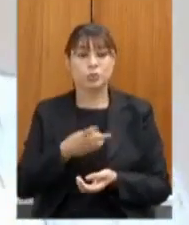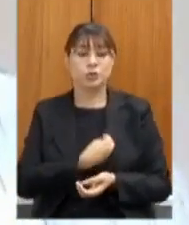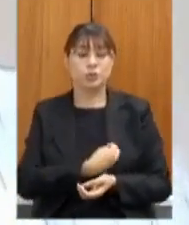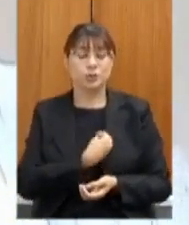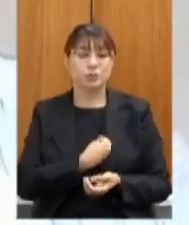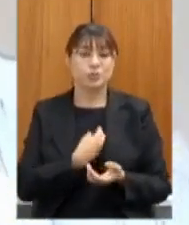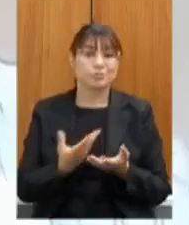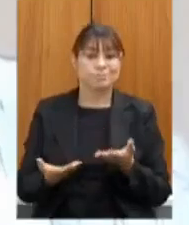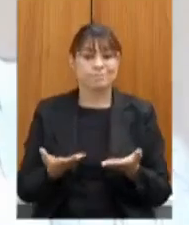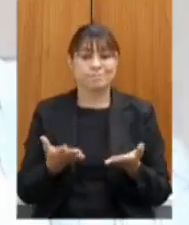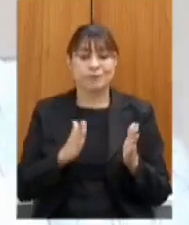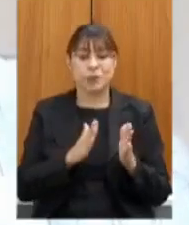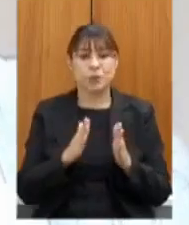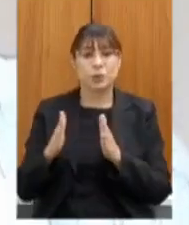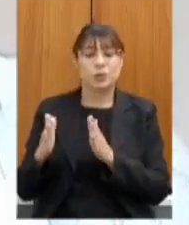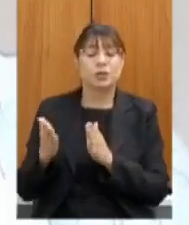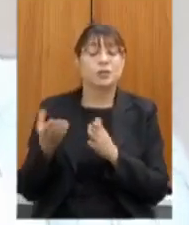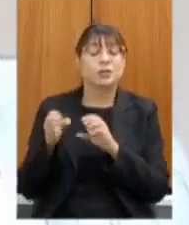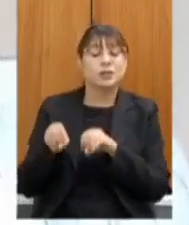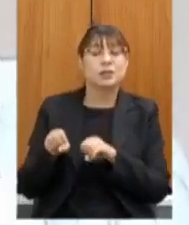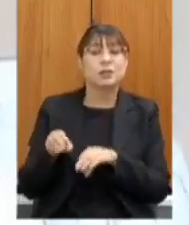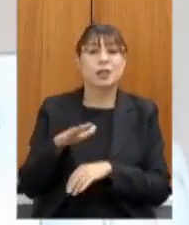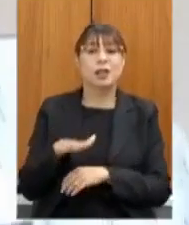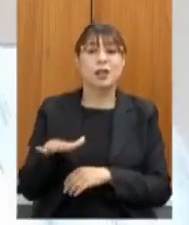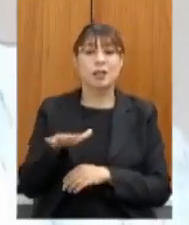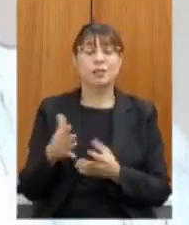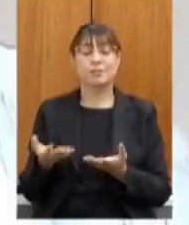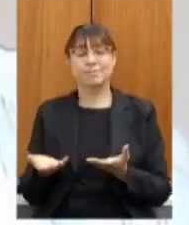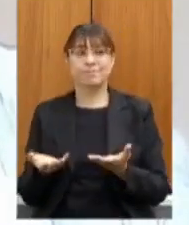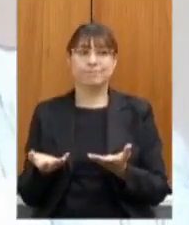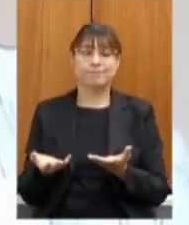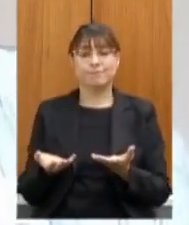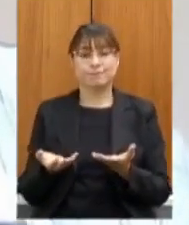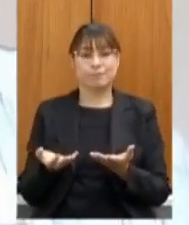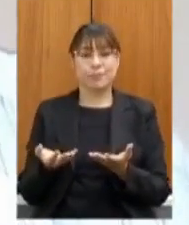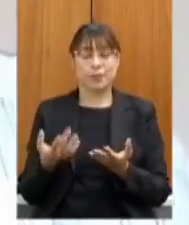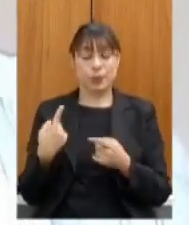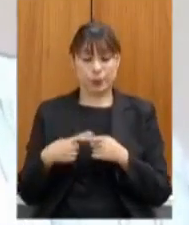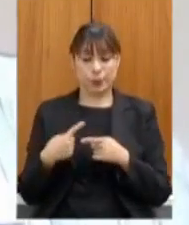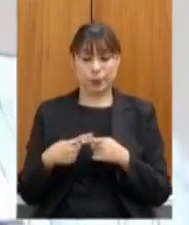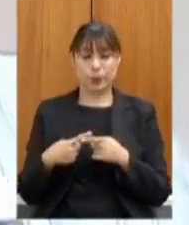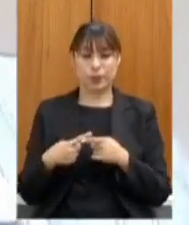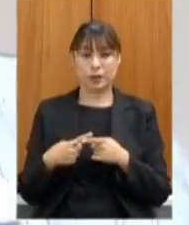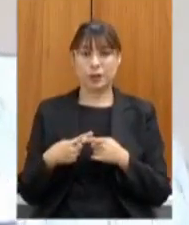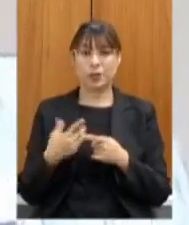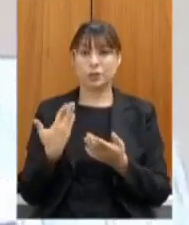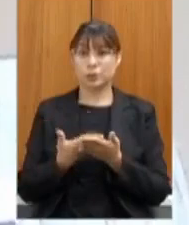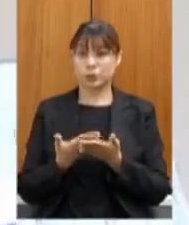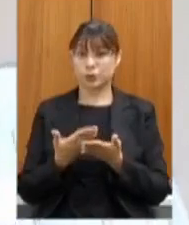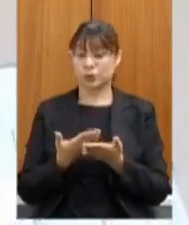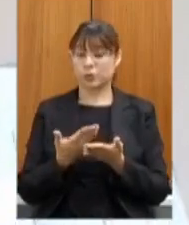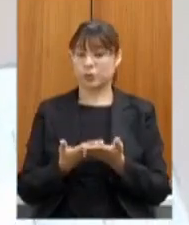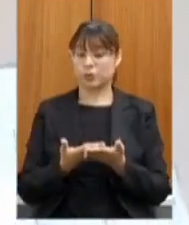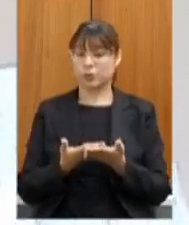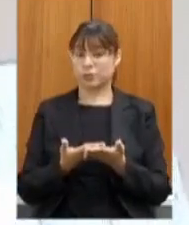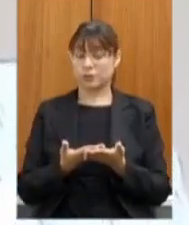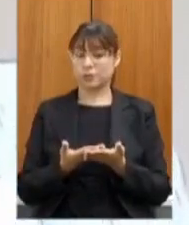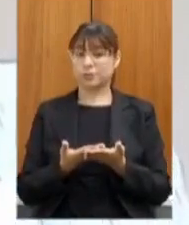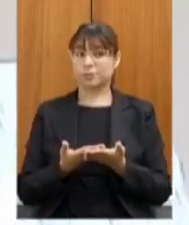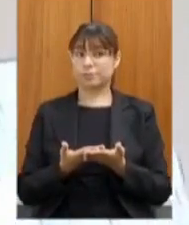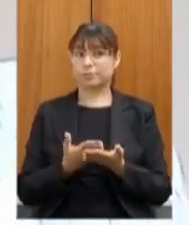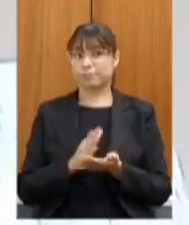processo na educação lembrando que uma escola é por si só um